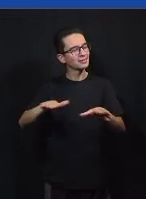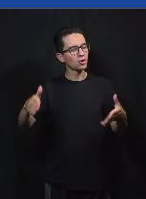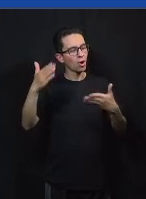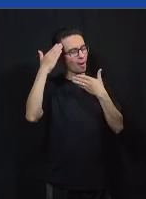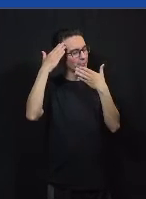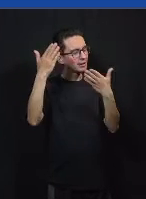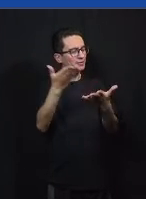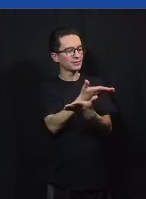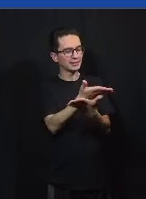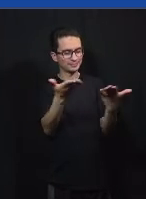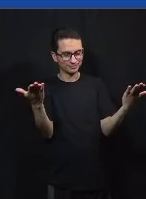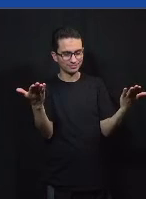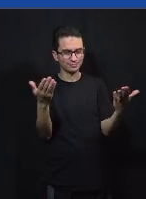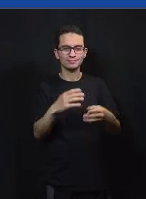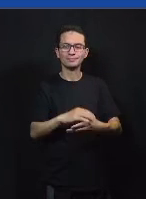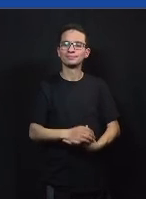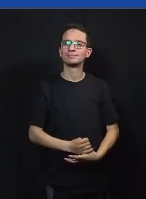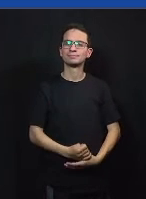todos